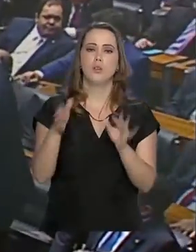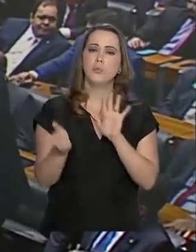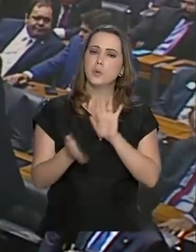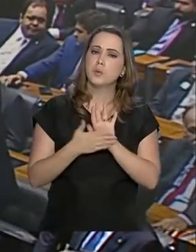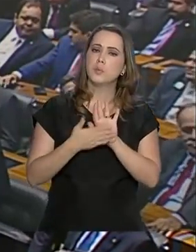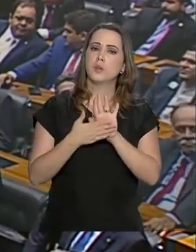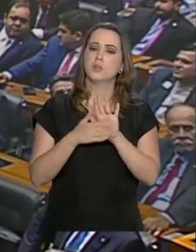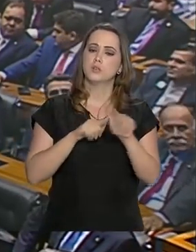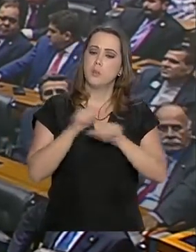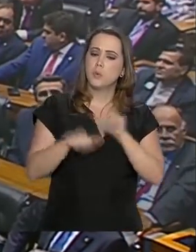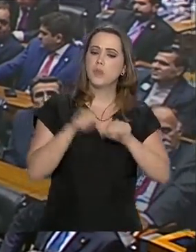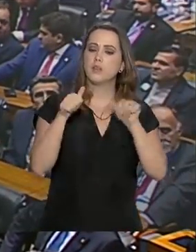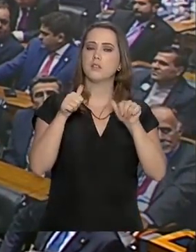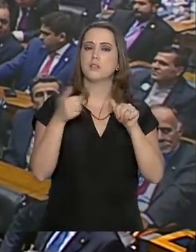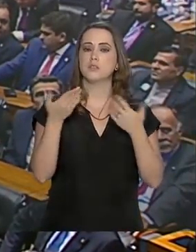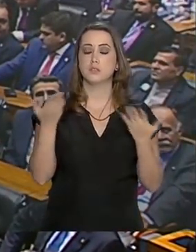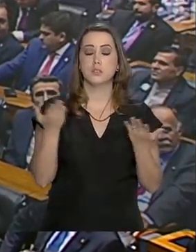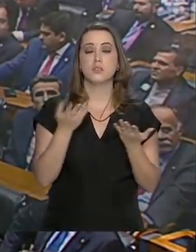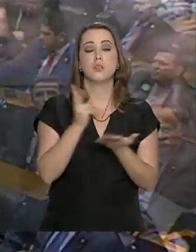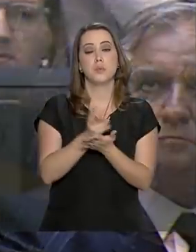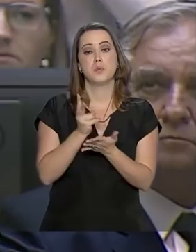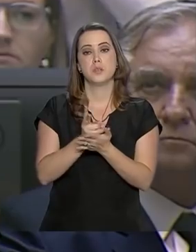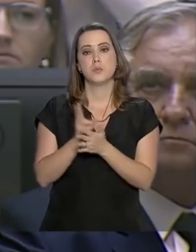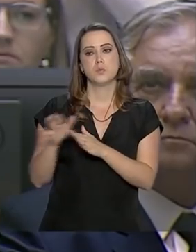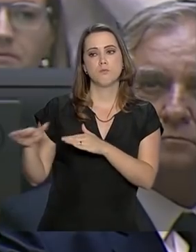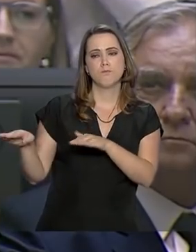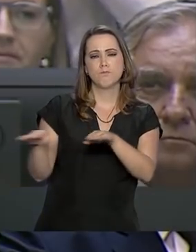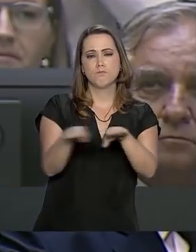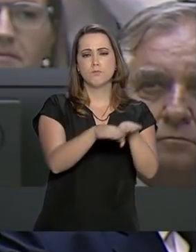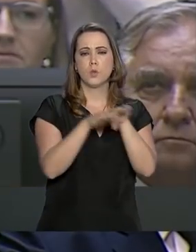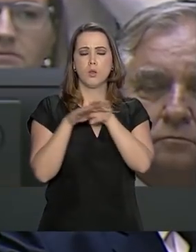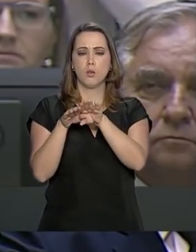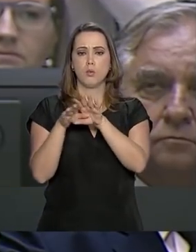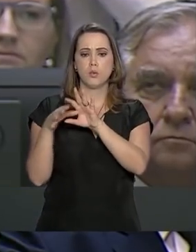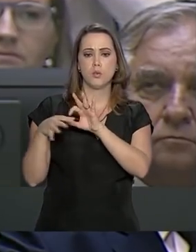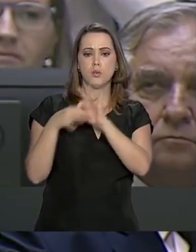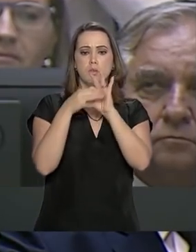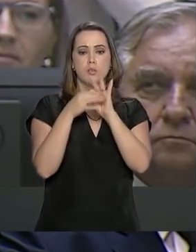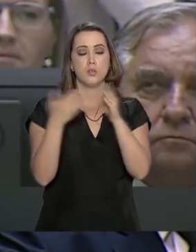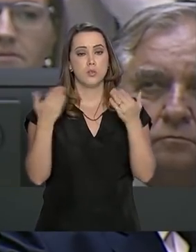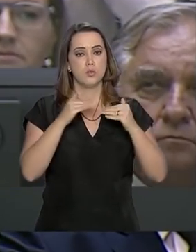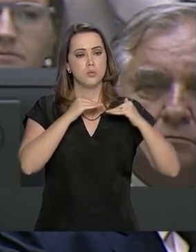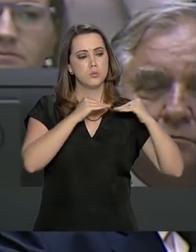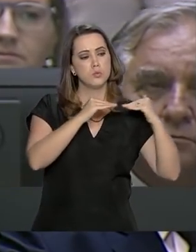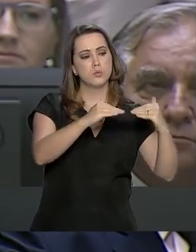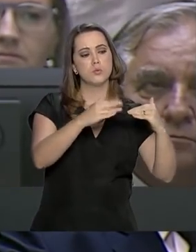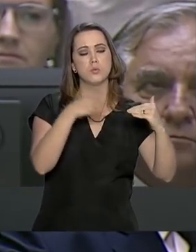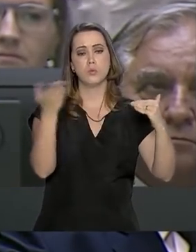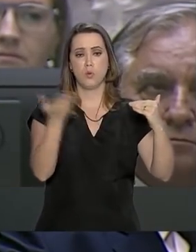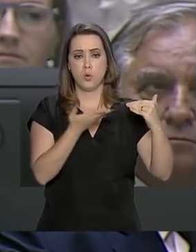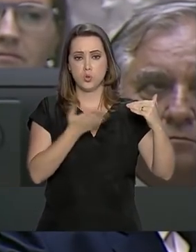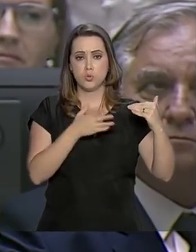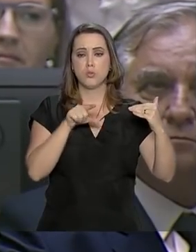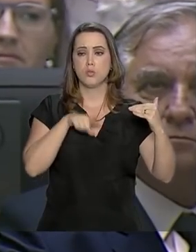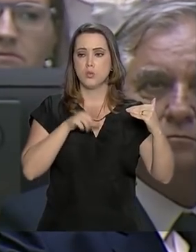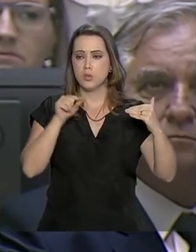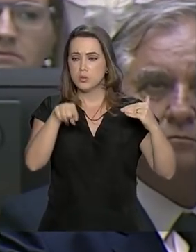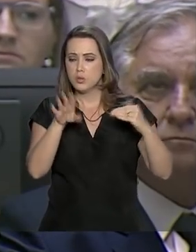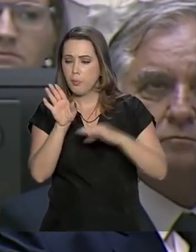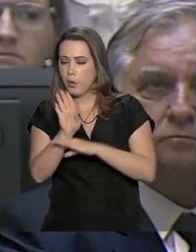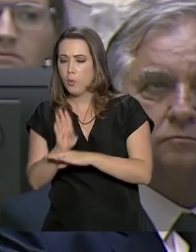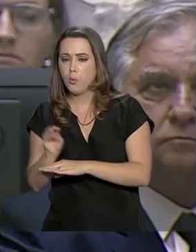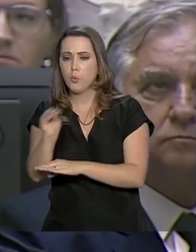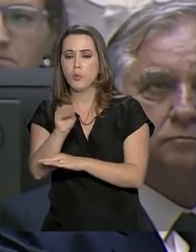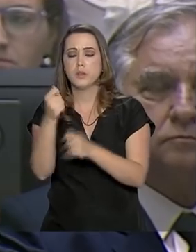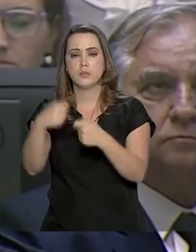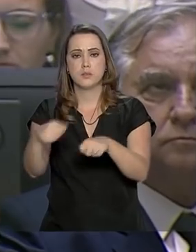proposta moderna e, ao mesmo tempo, fraterna, que conjuga o equilíbrio atuarial com o amparo